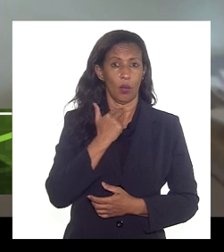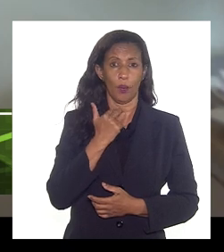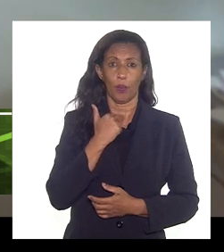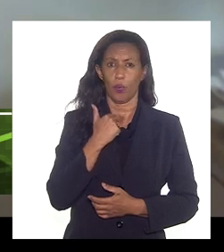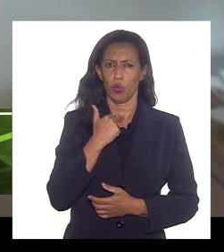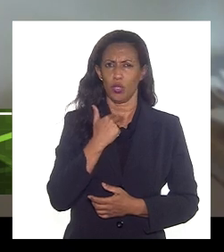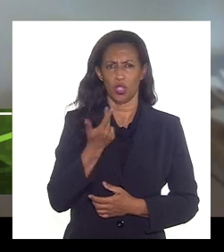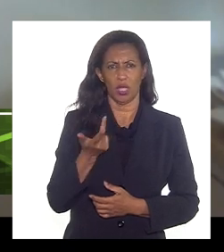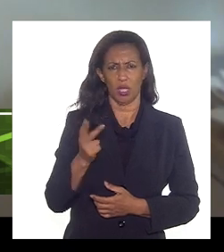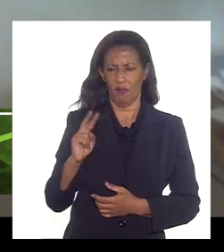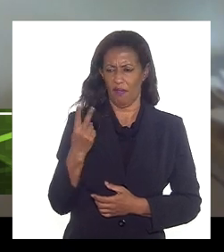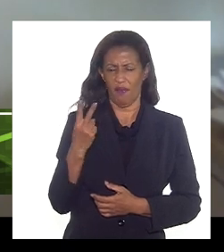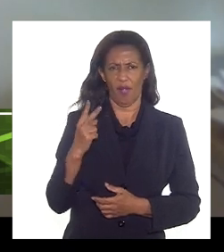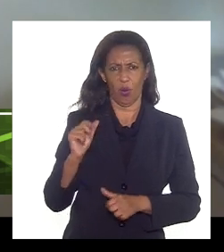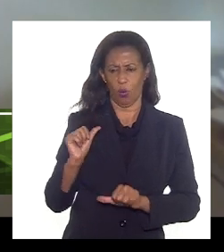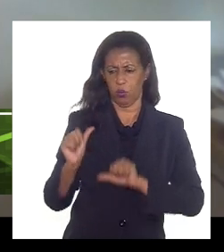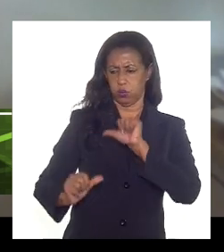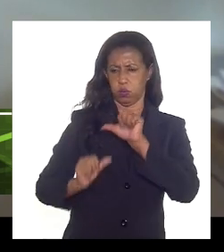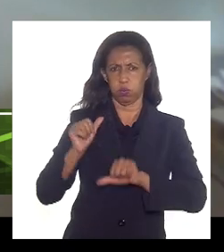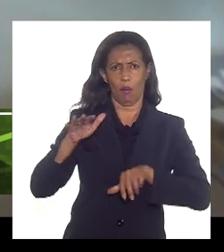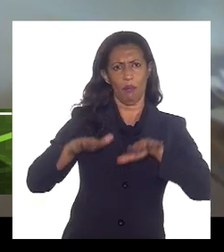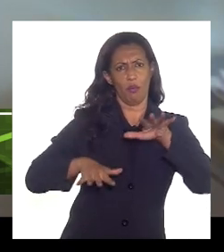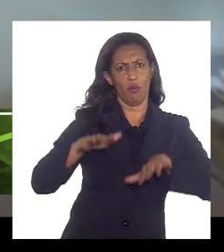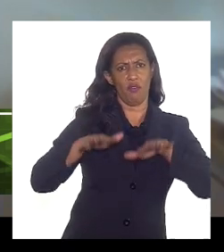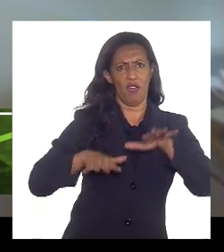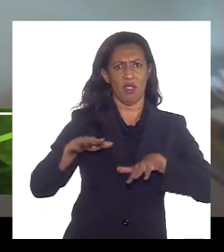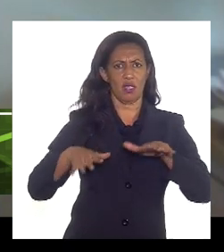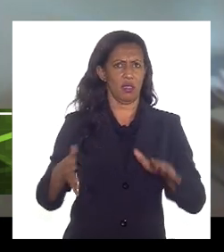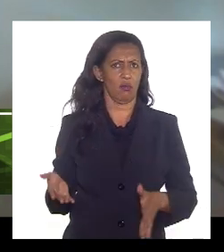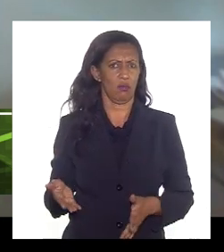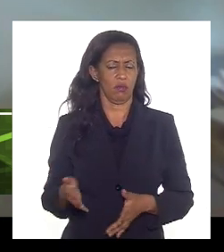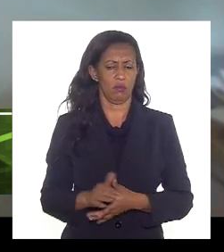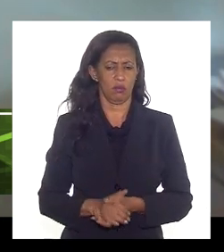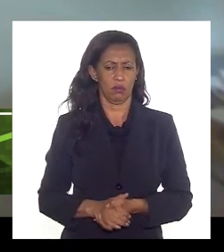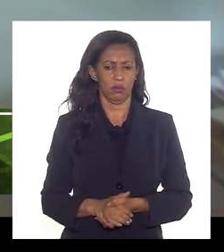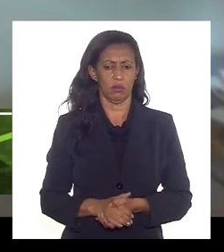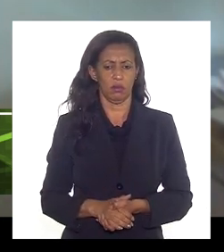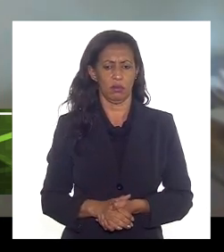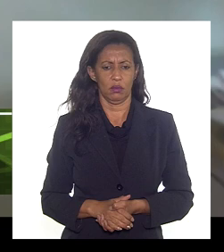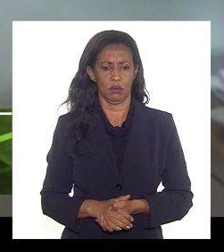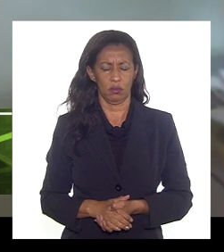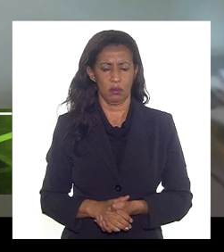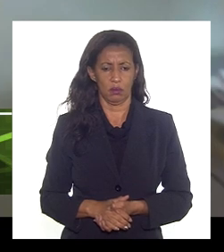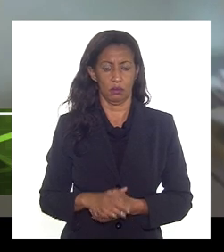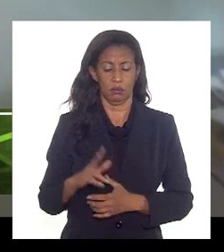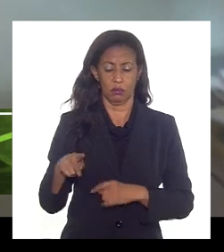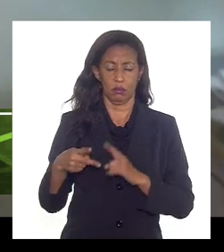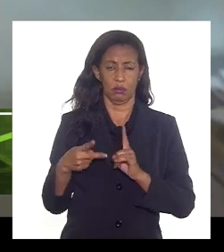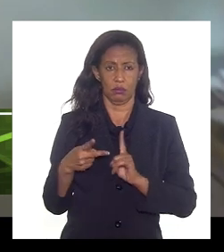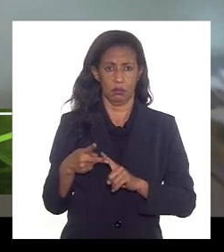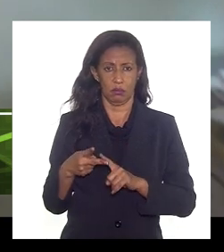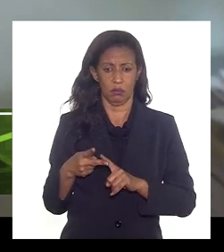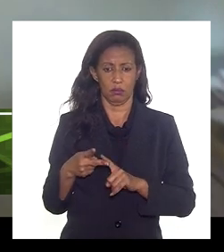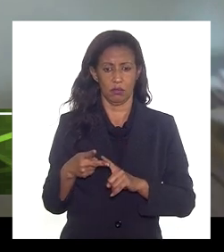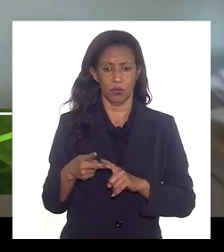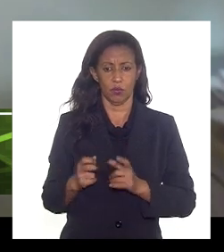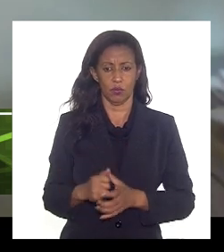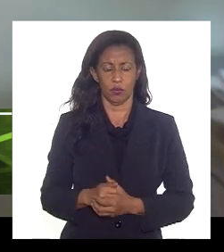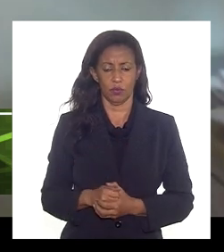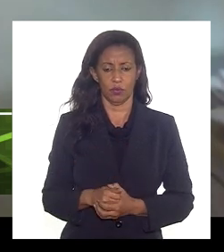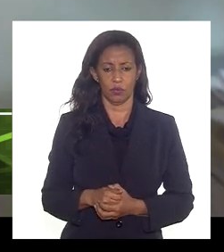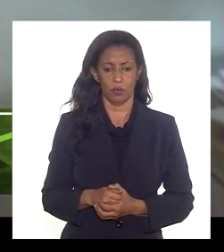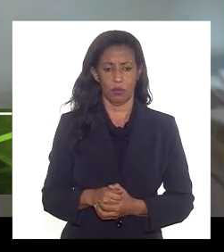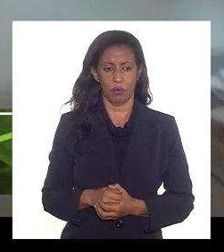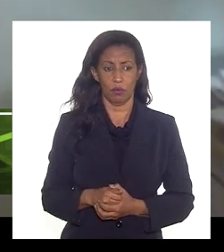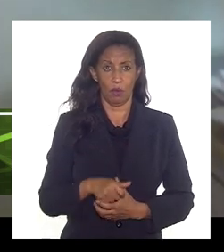reajustado por variações cambiais dois o